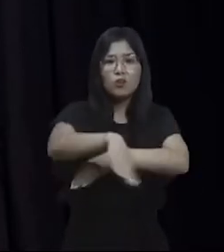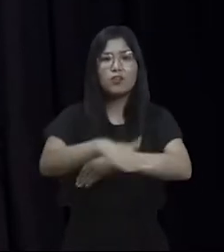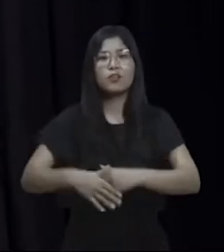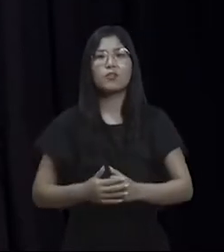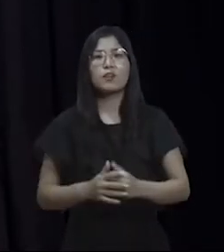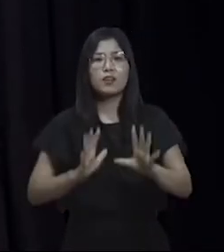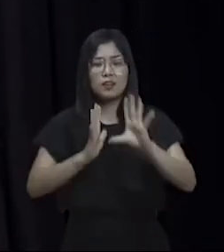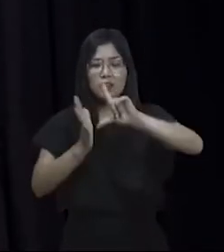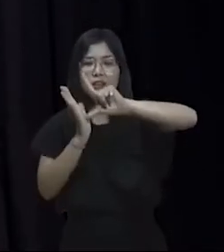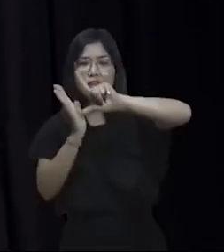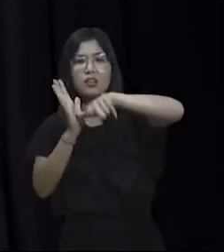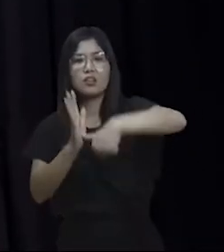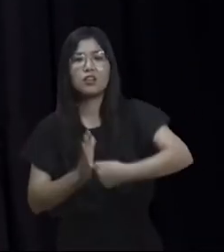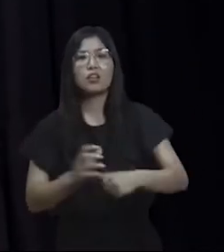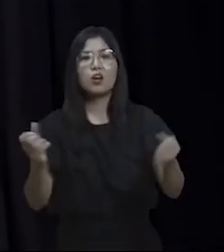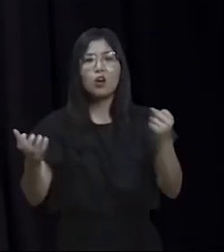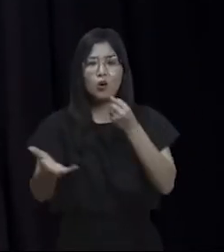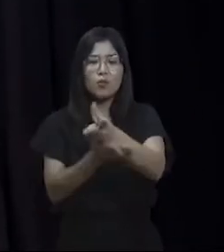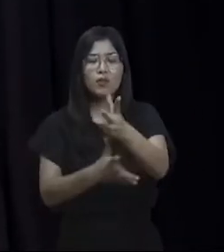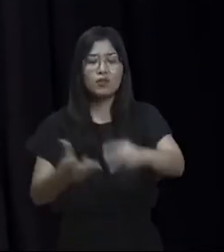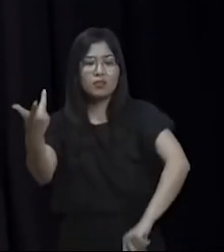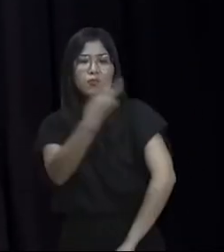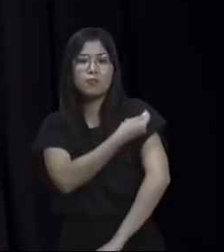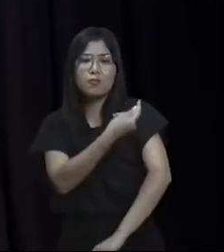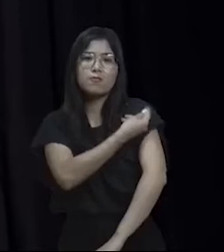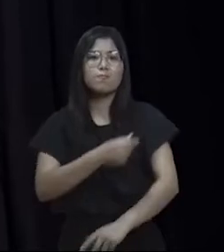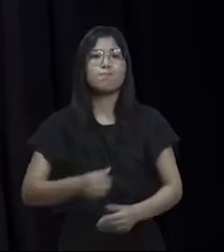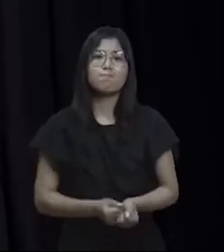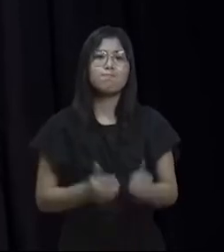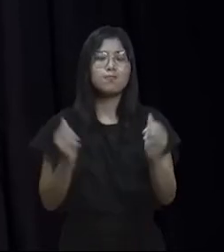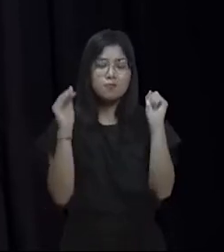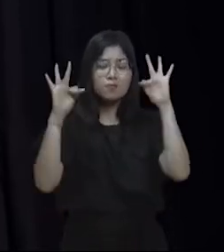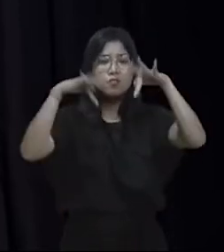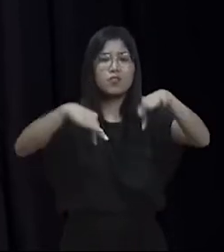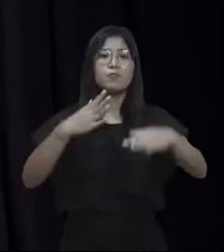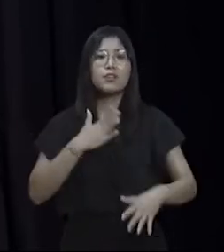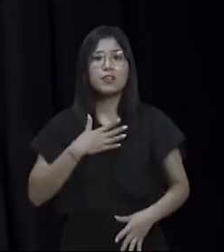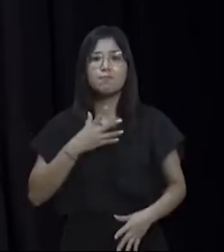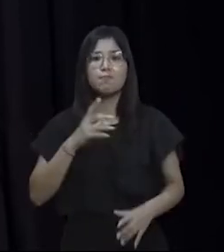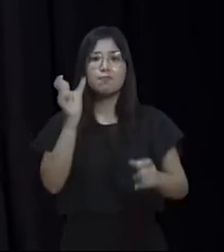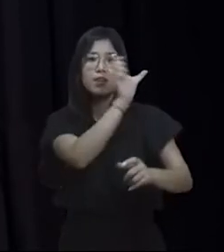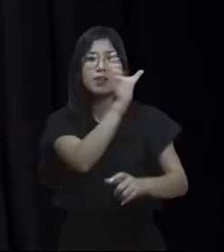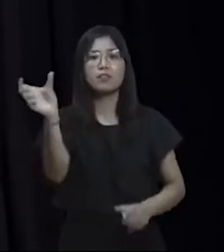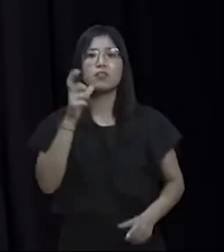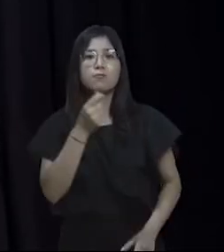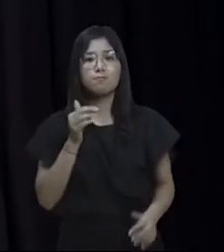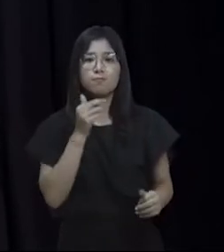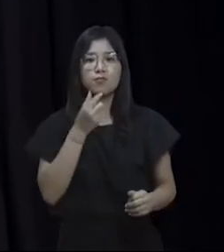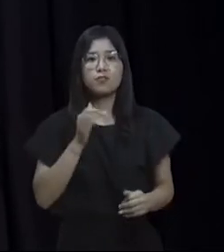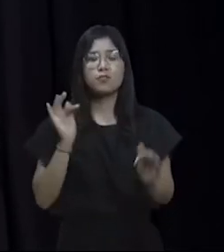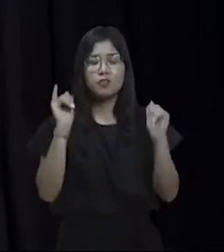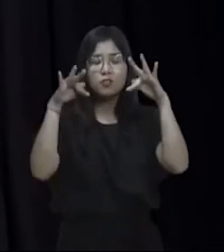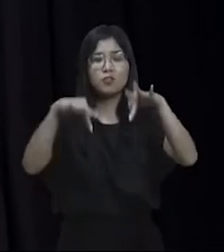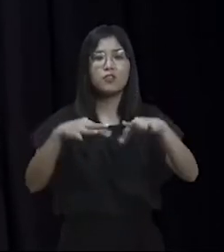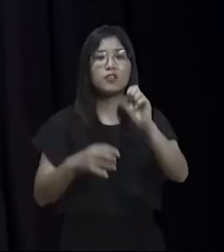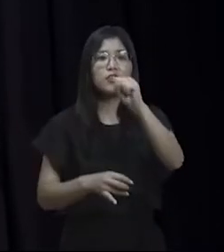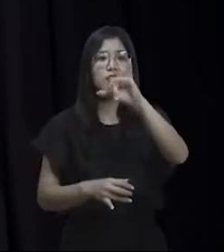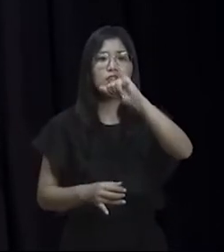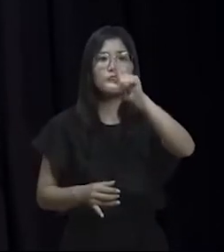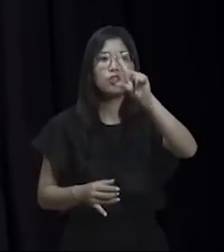Atrasou na compra de vacinas. Mas, enfim, eu quero aqui, nas minhas palavras finais, pedir ao Silvio,